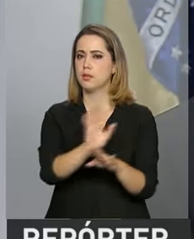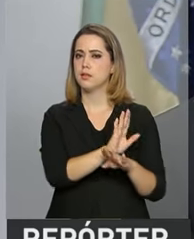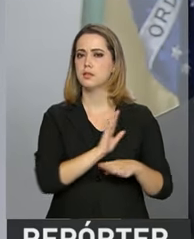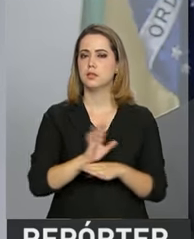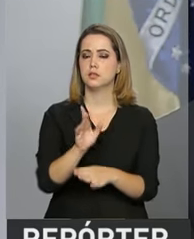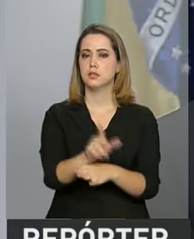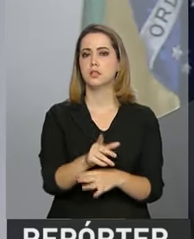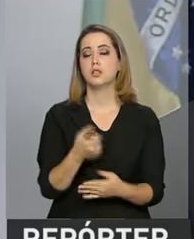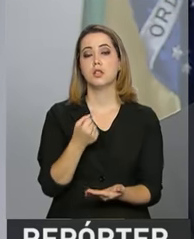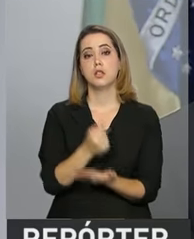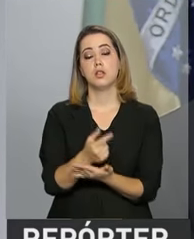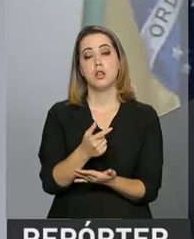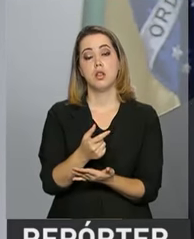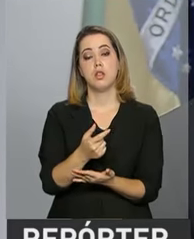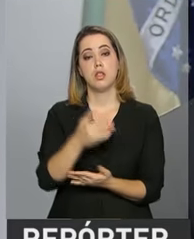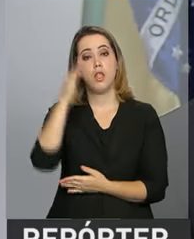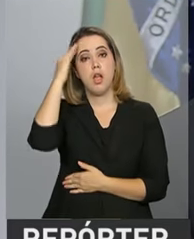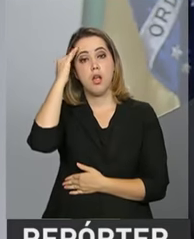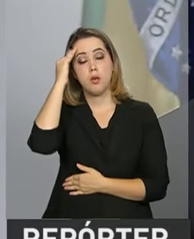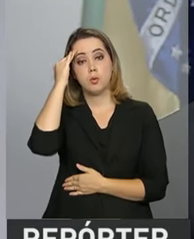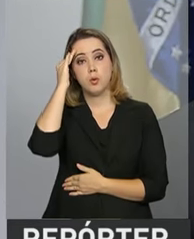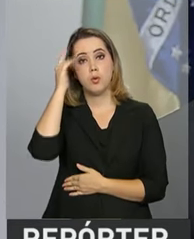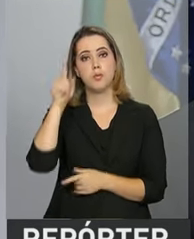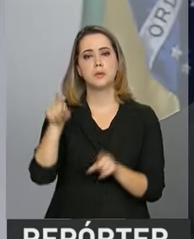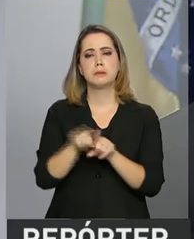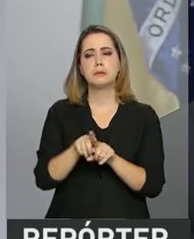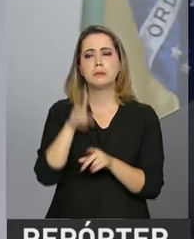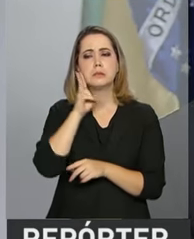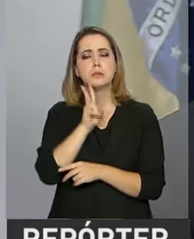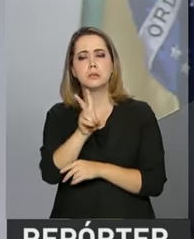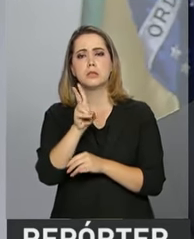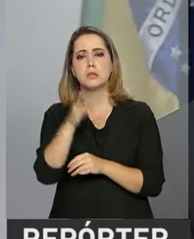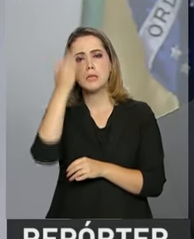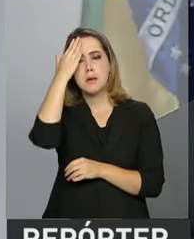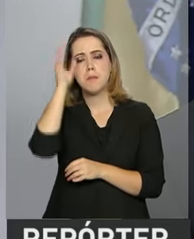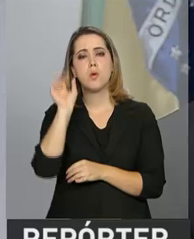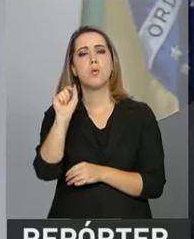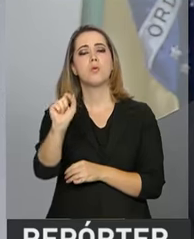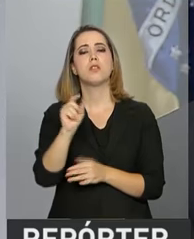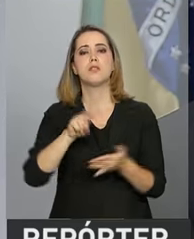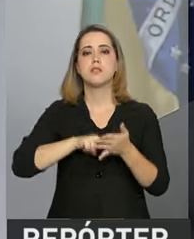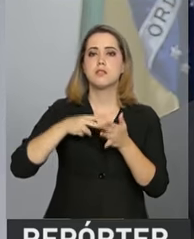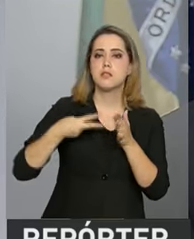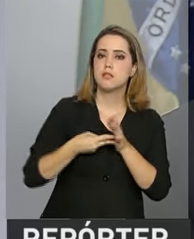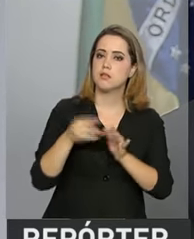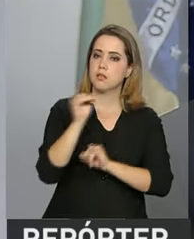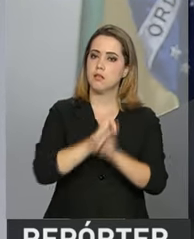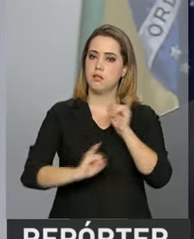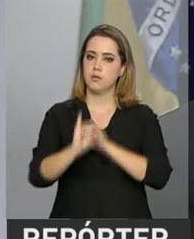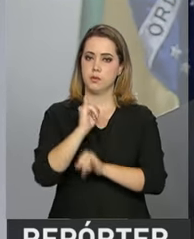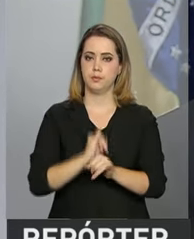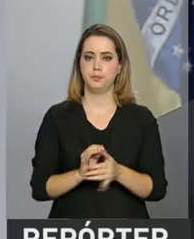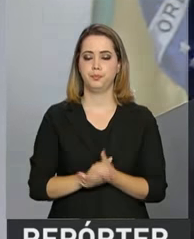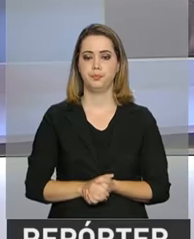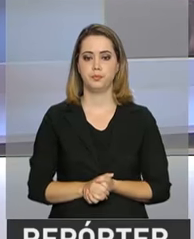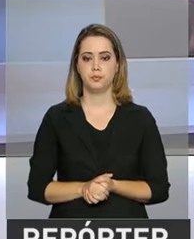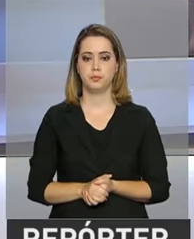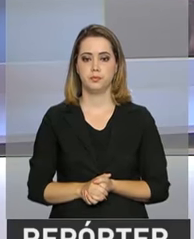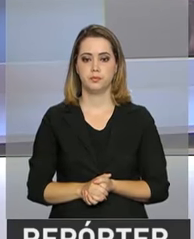na compreensão e na exploração das informações por aqueles que operam comércio exterior.